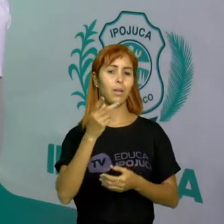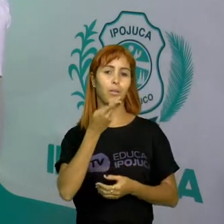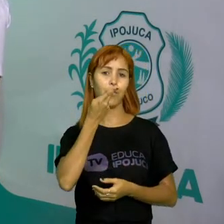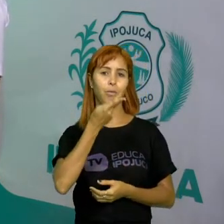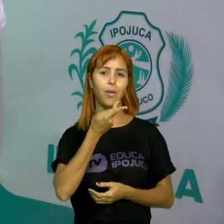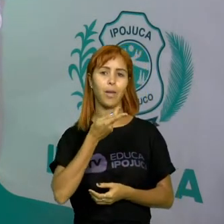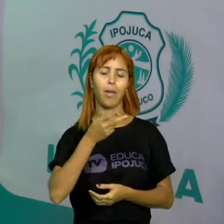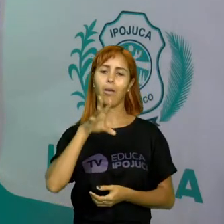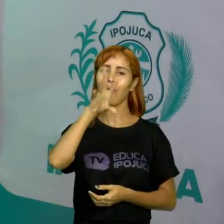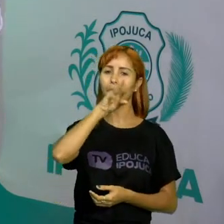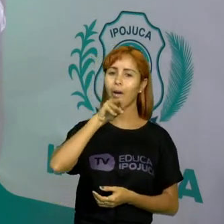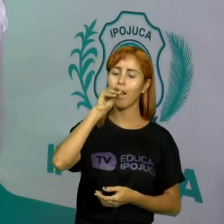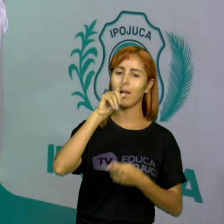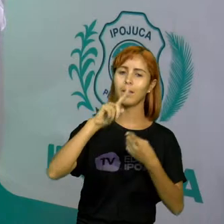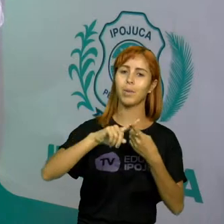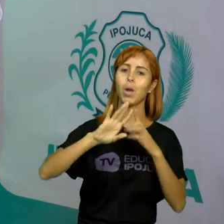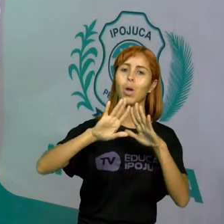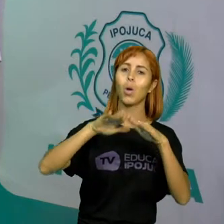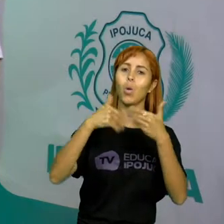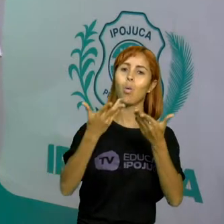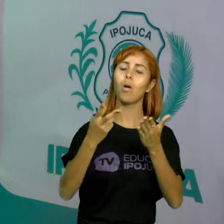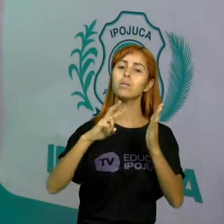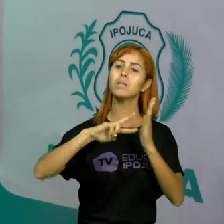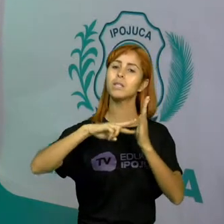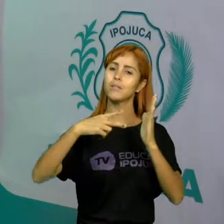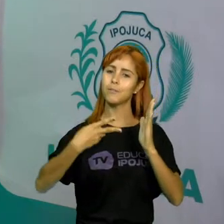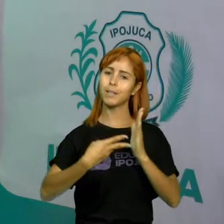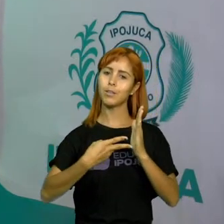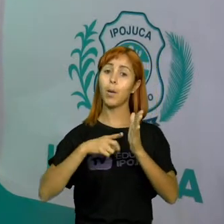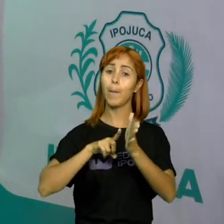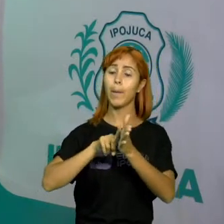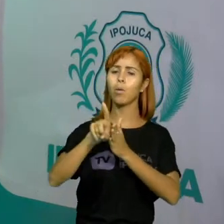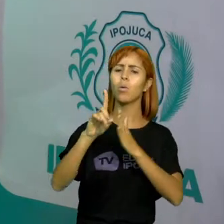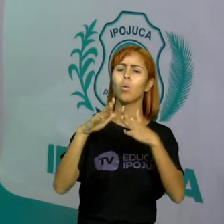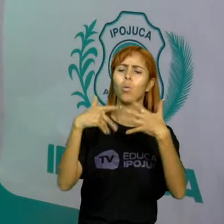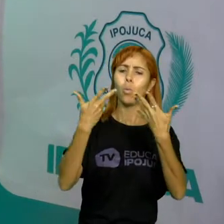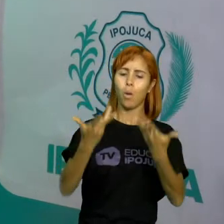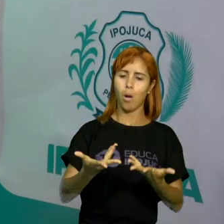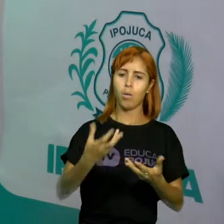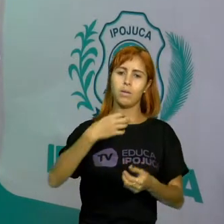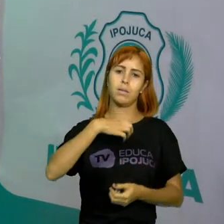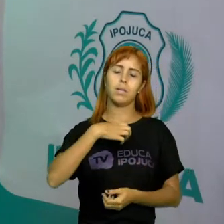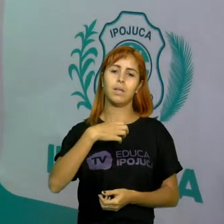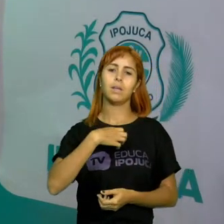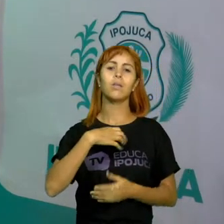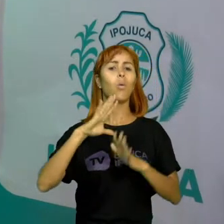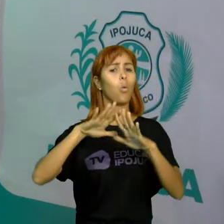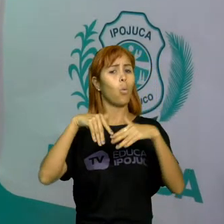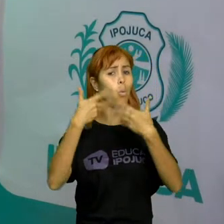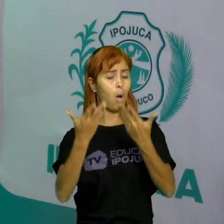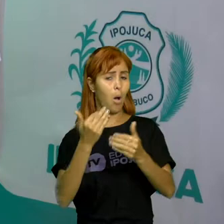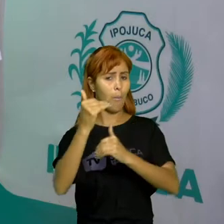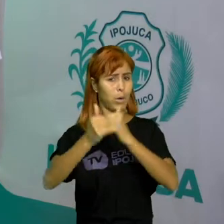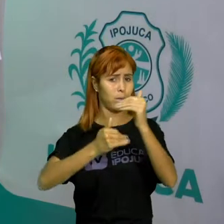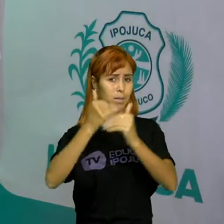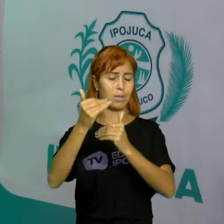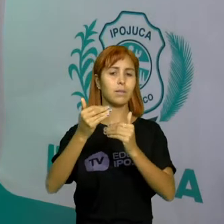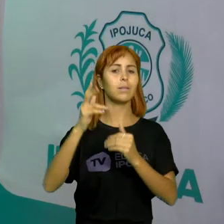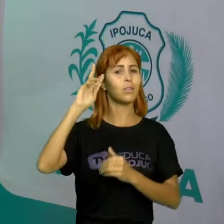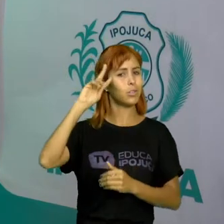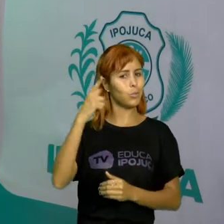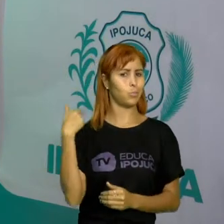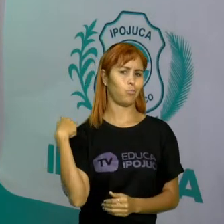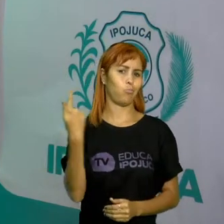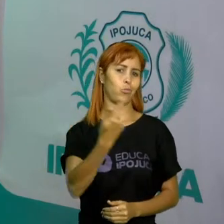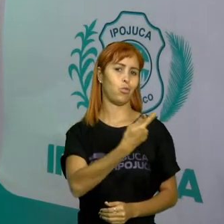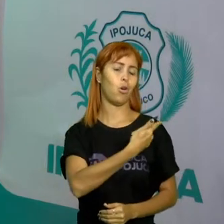também, qual é a moral dessa história que se pergunta? Qual o sentido, qual a função dessa história para o